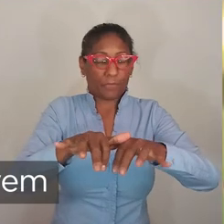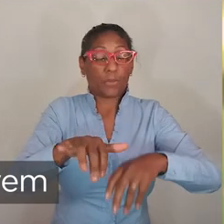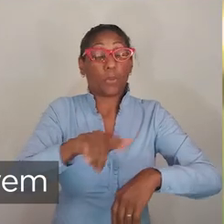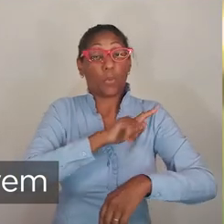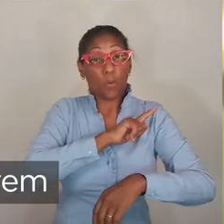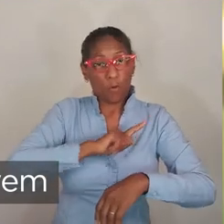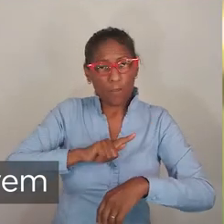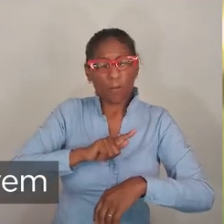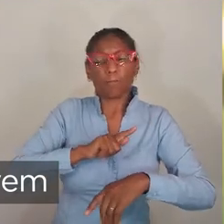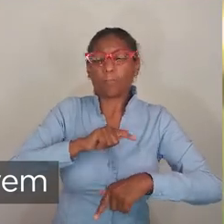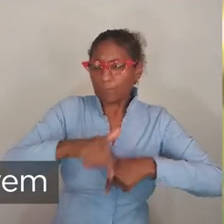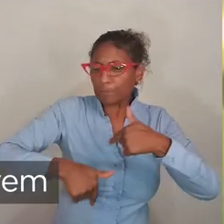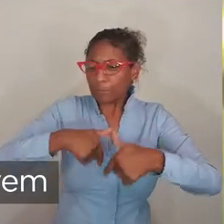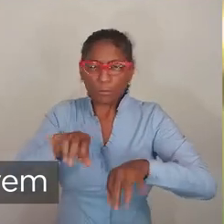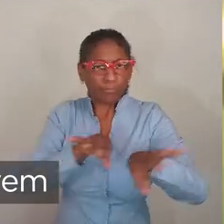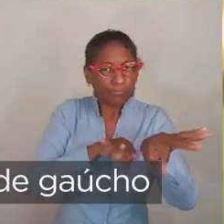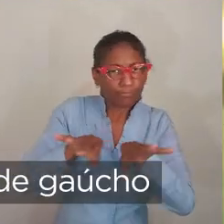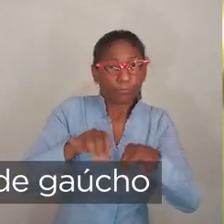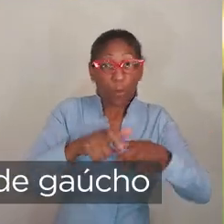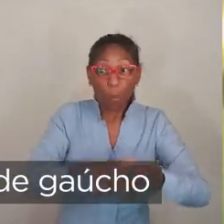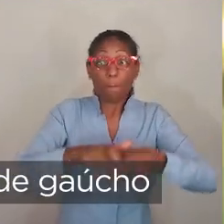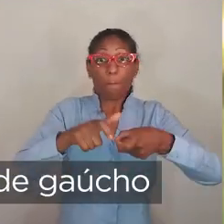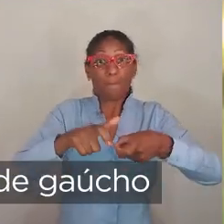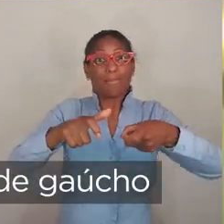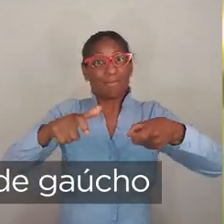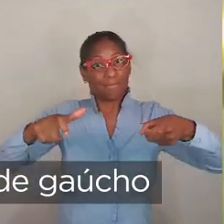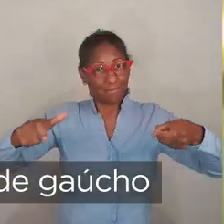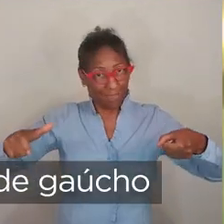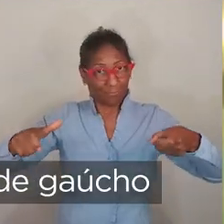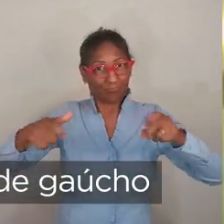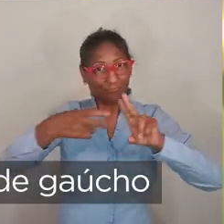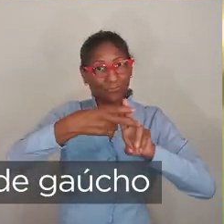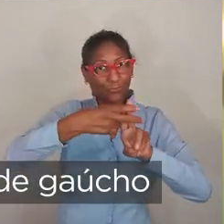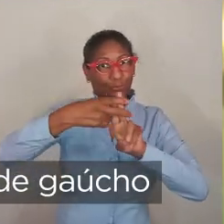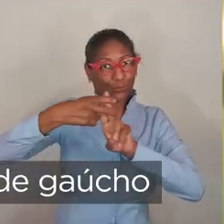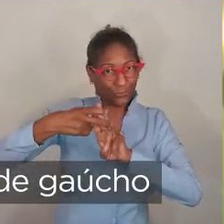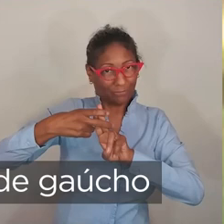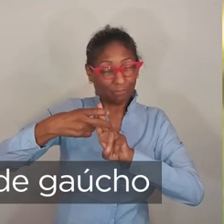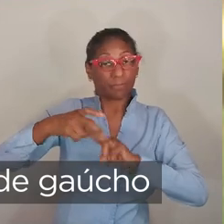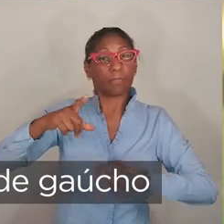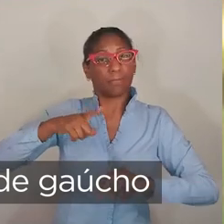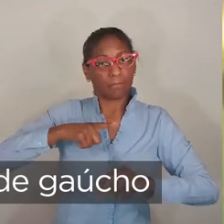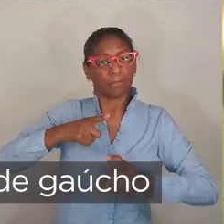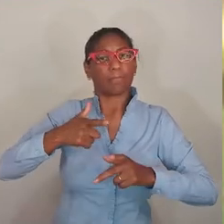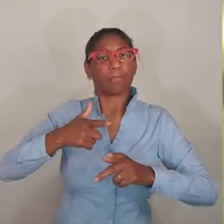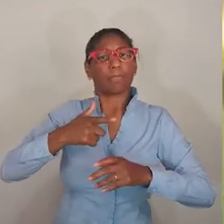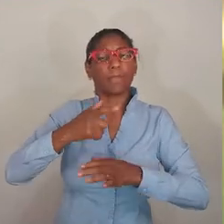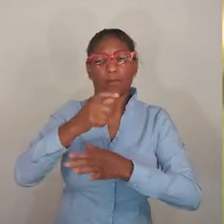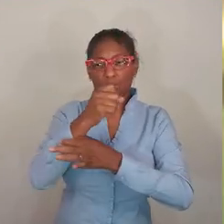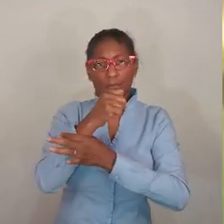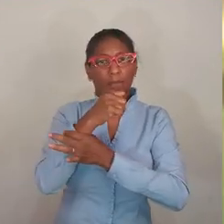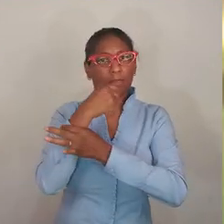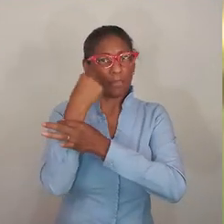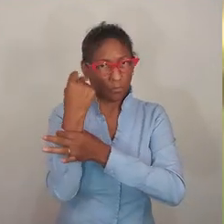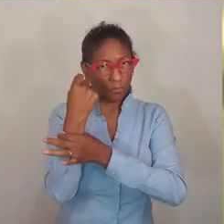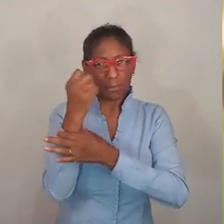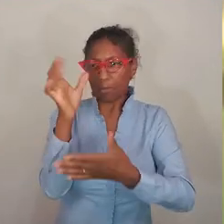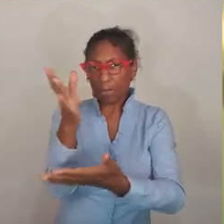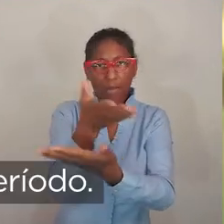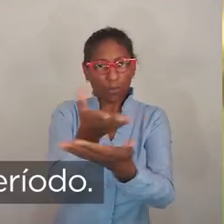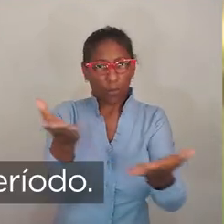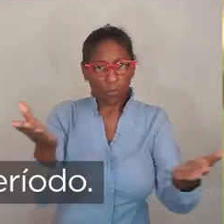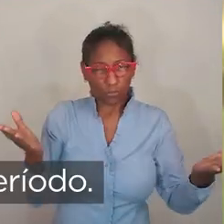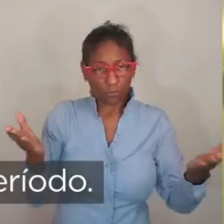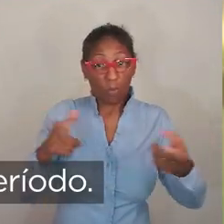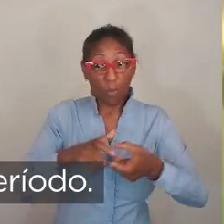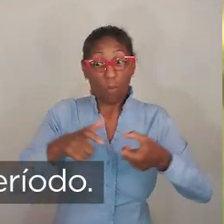o início da pandemia, o governo do Estado vem trabalhando para ampliar a capacidade do sistema de saúde gaúcho e garantir atendimento para todos.